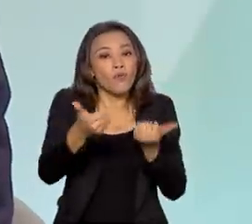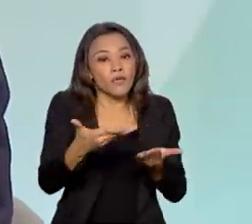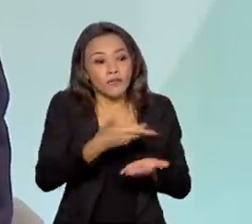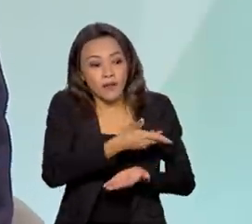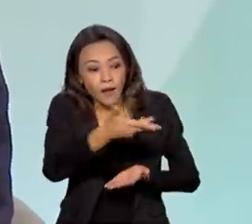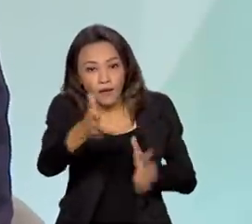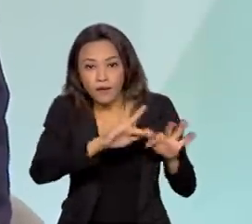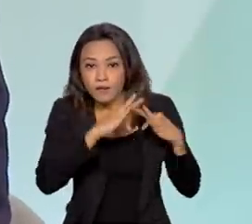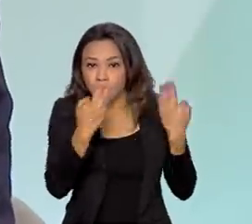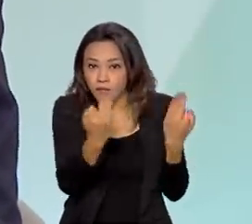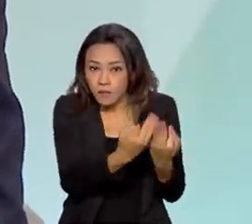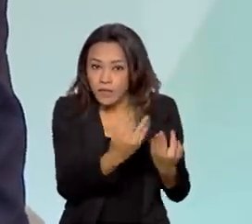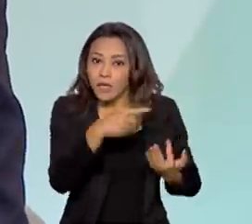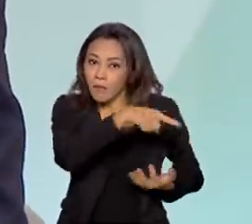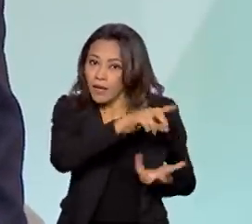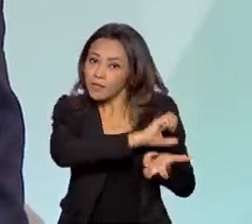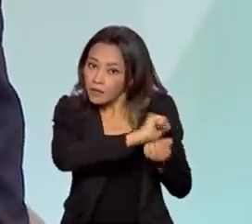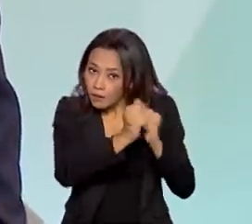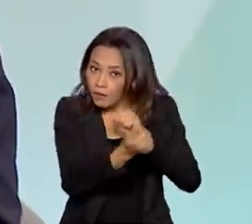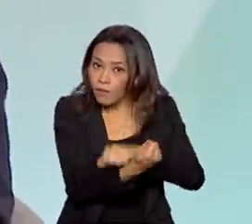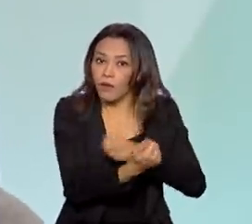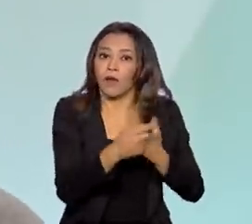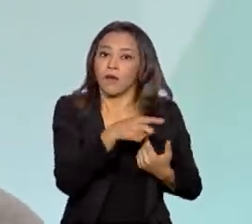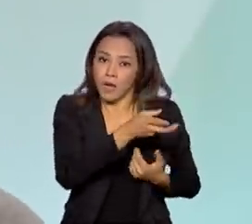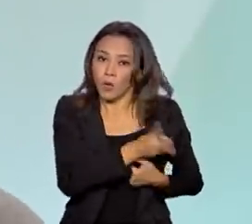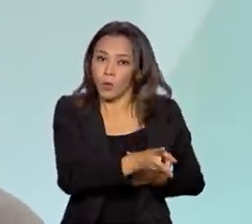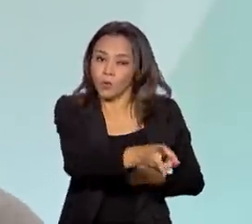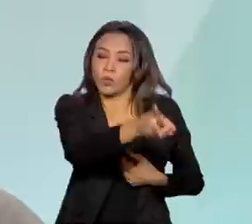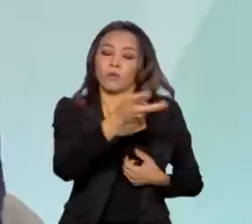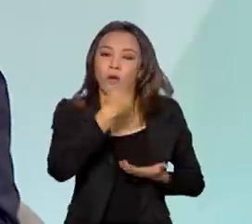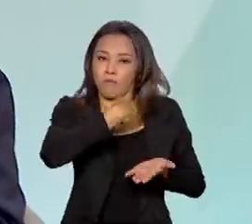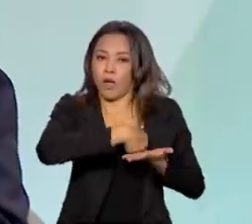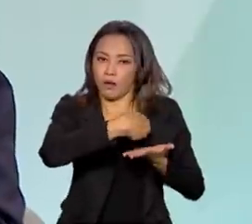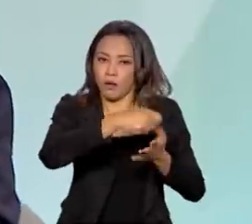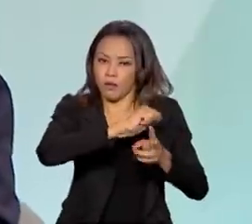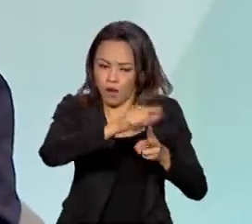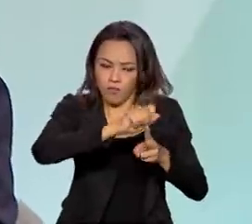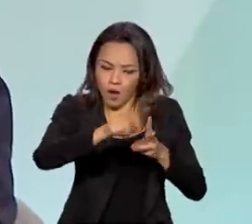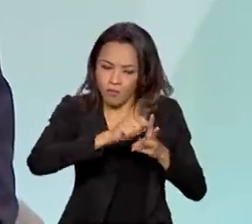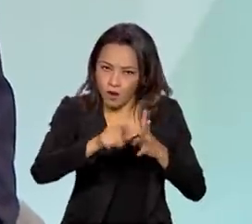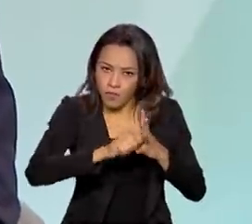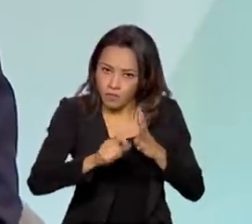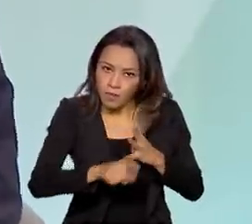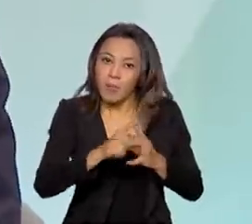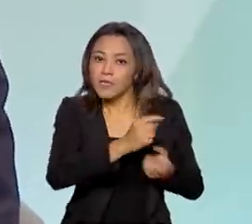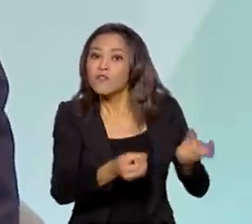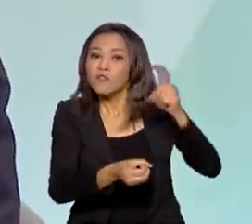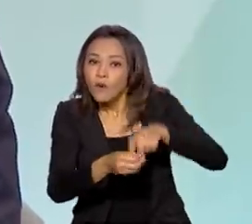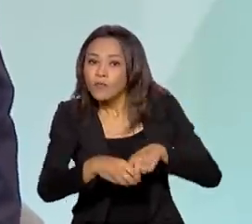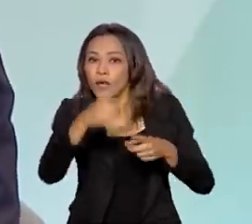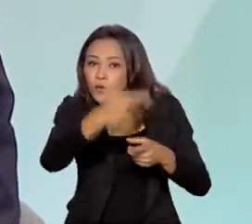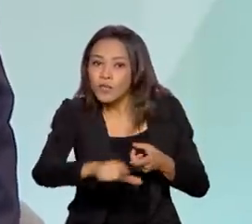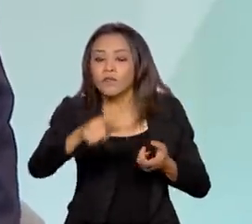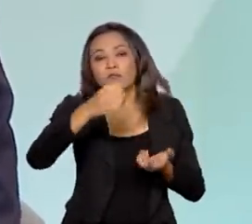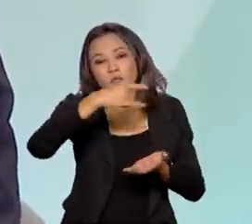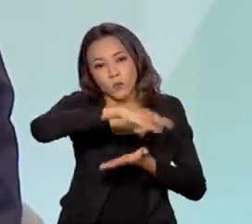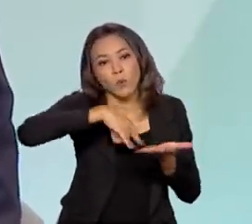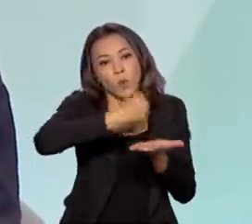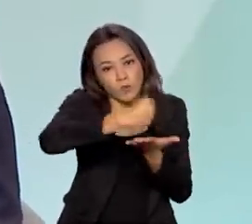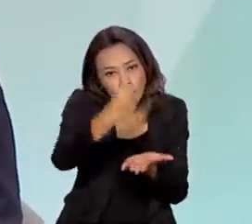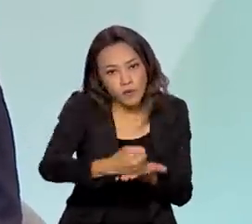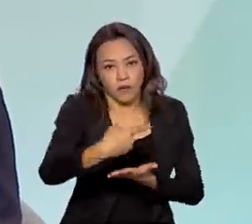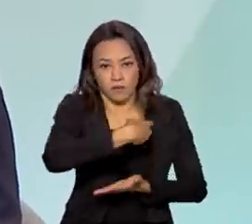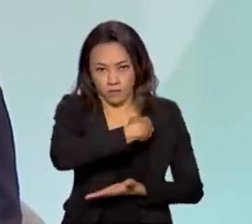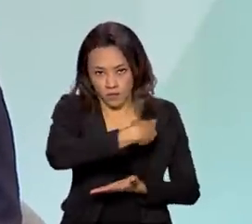possibilidade adequada às suas condições da repactuação para que eles possam voltar. E por que é